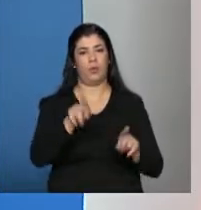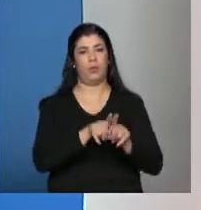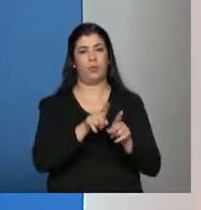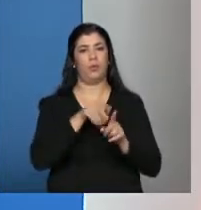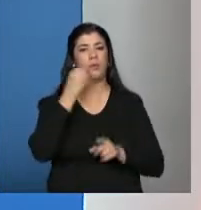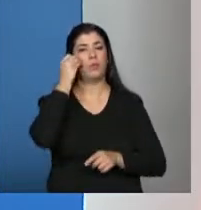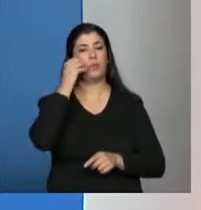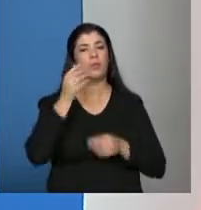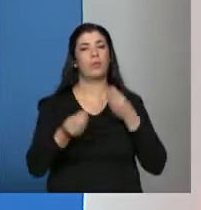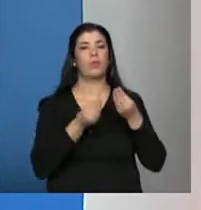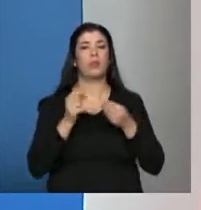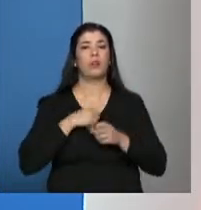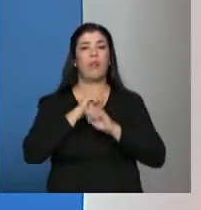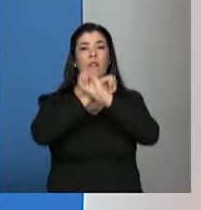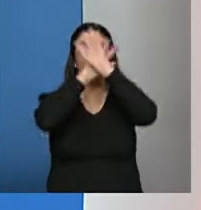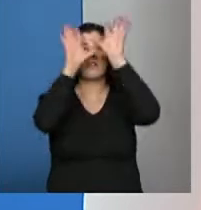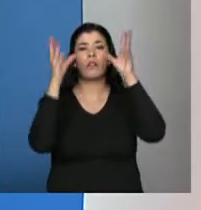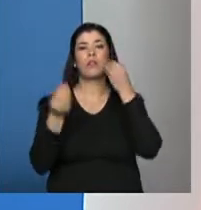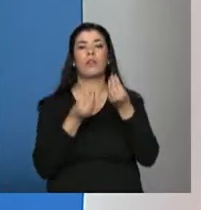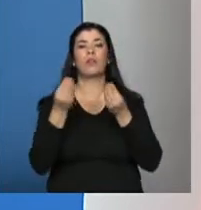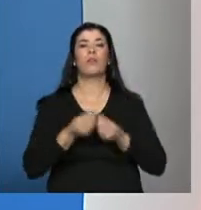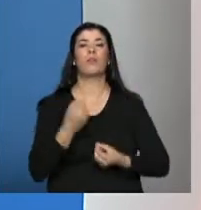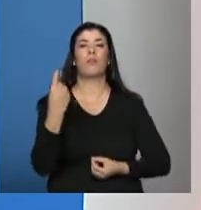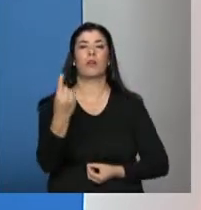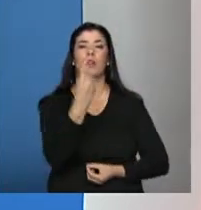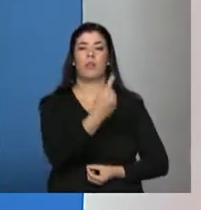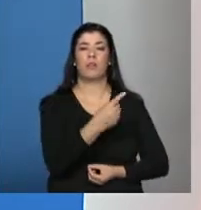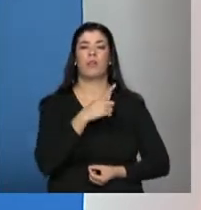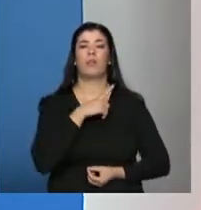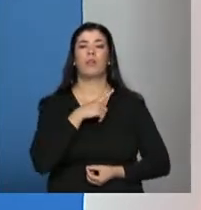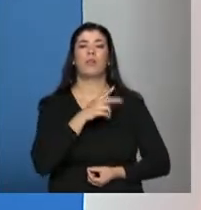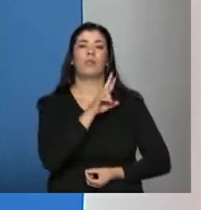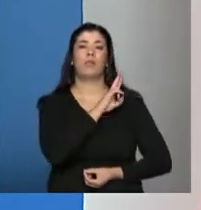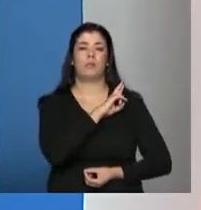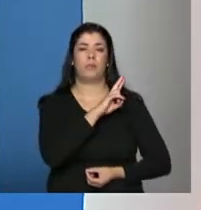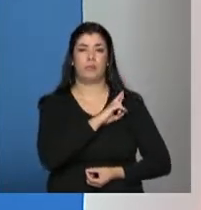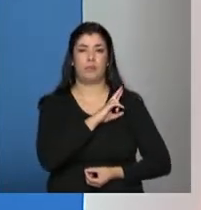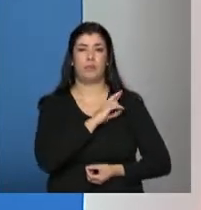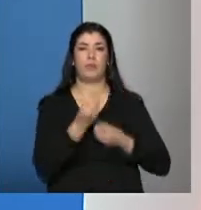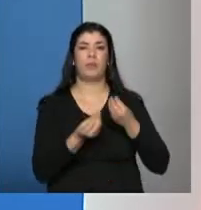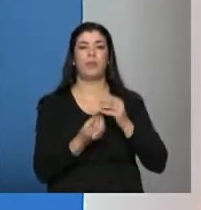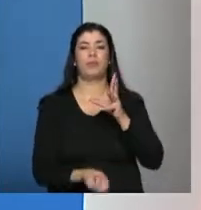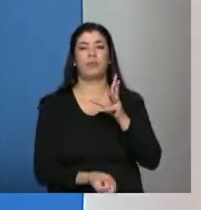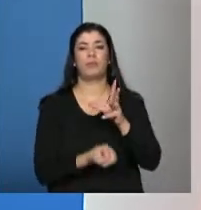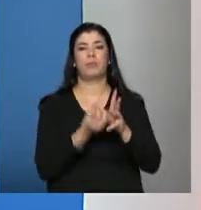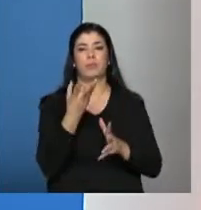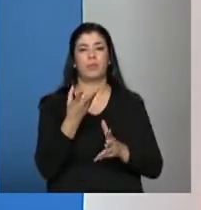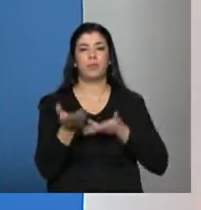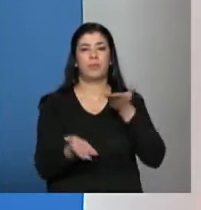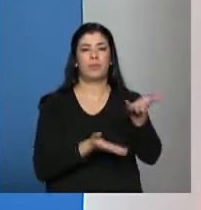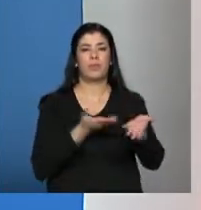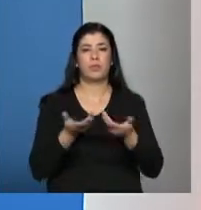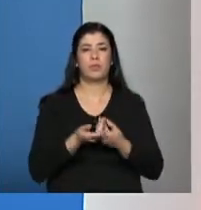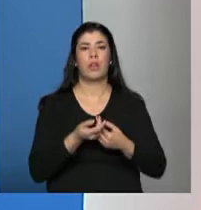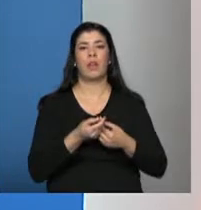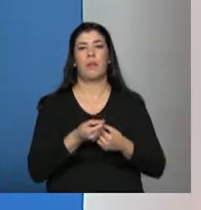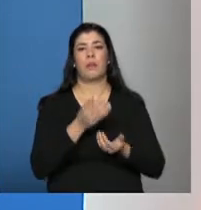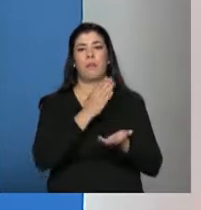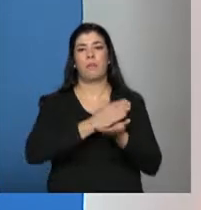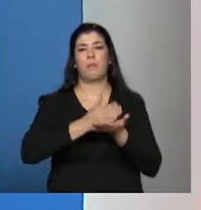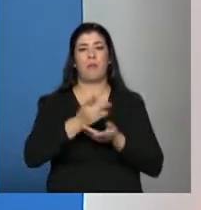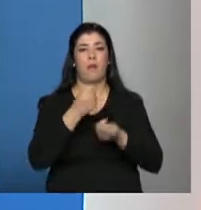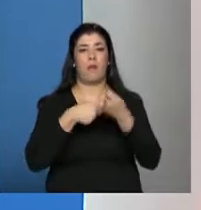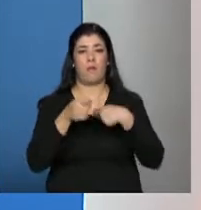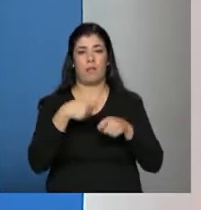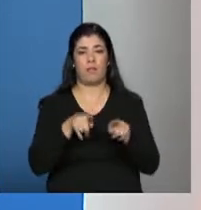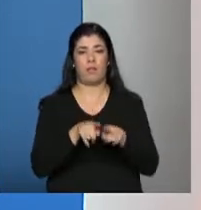ter muita clareza qual é papel da rede privada, instituir uma nova forma de compartilhamento de financiamento, tirar essa